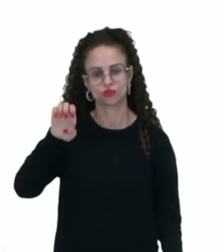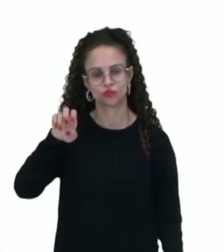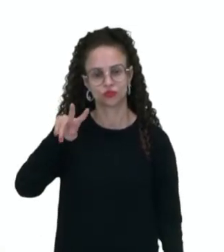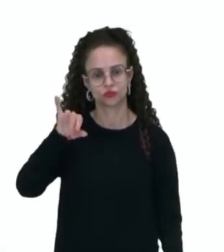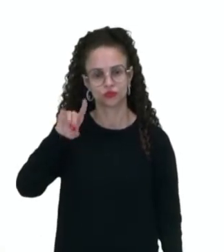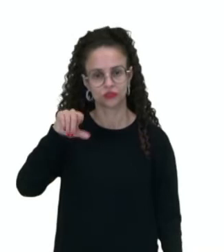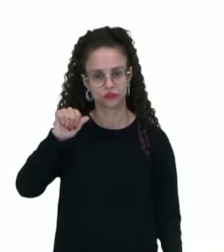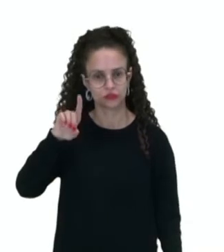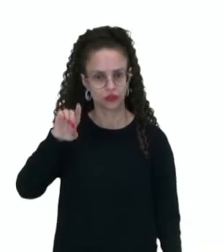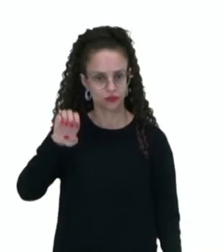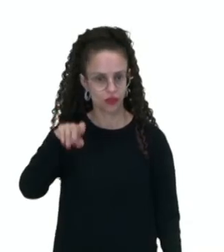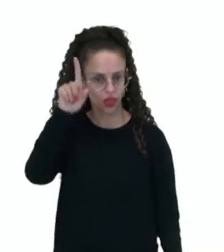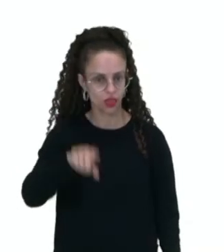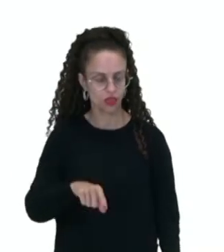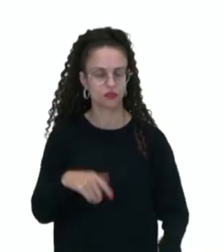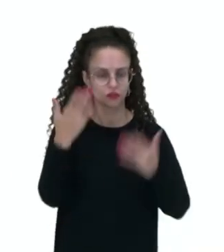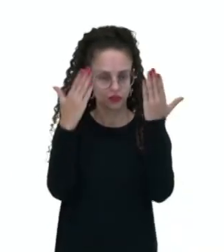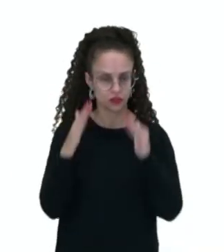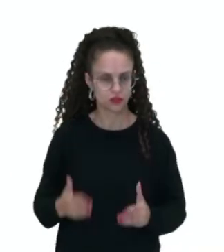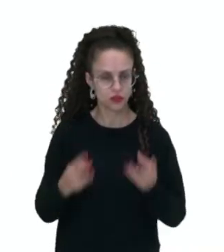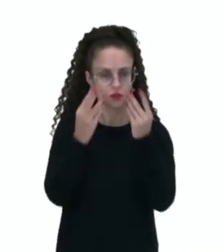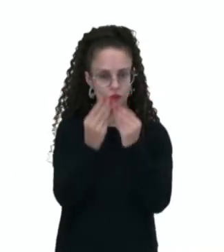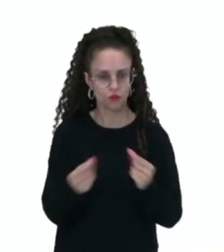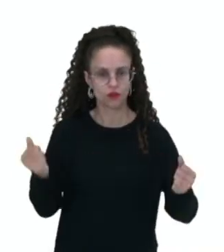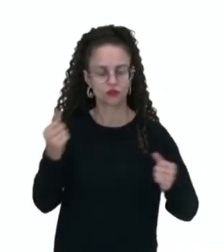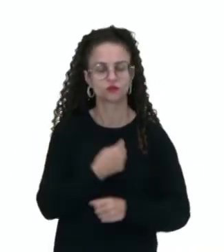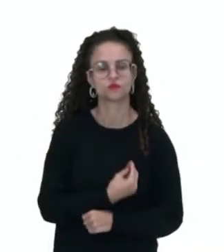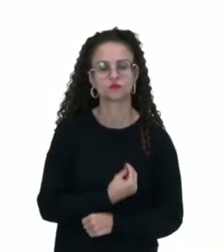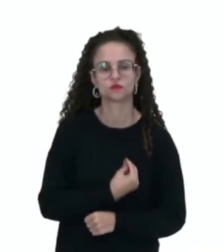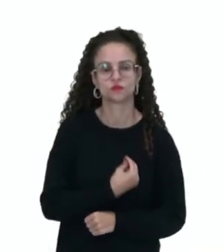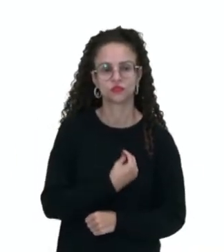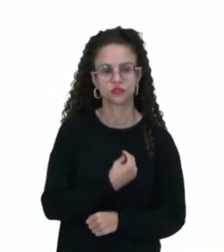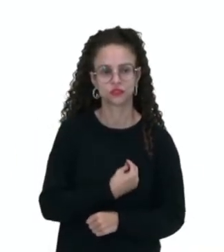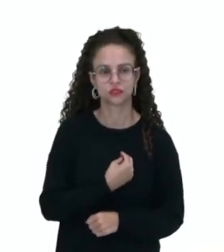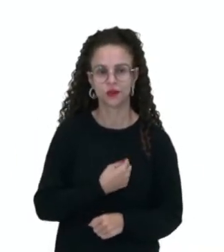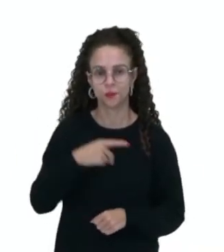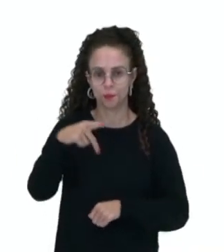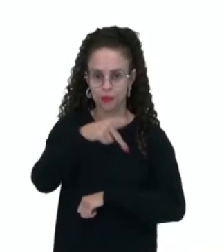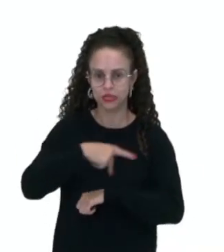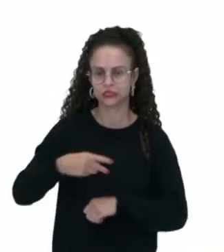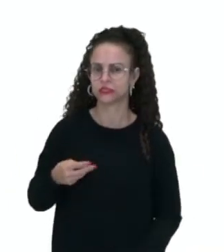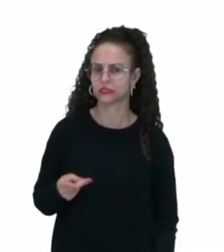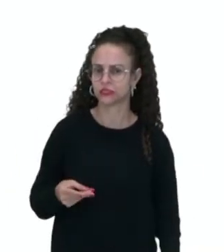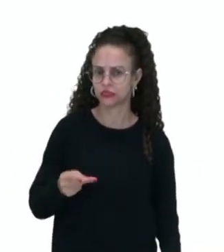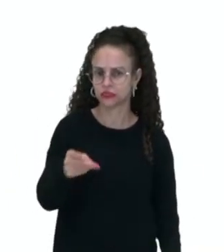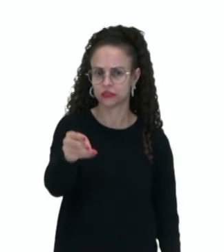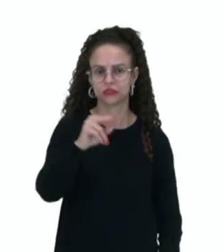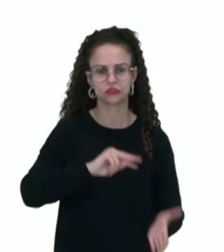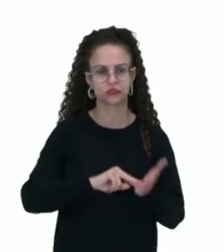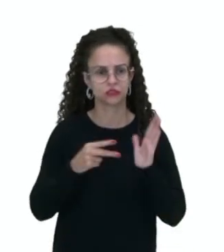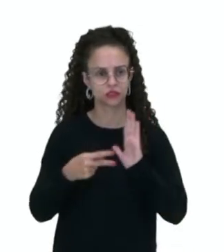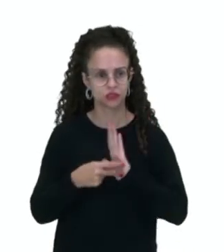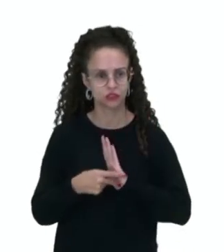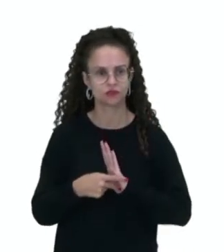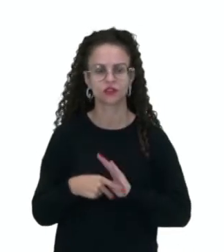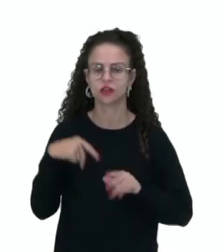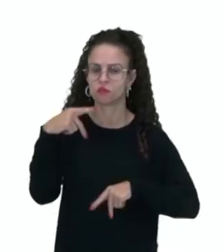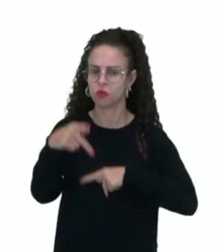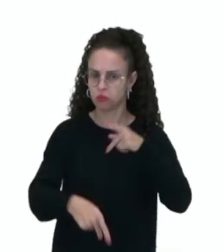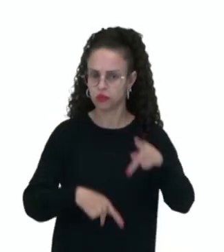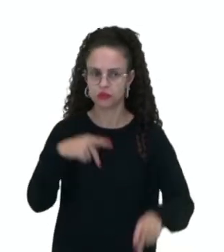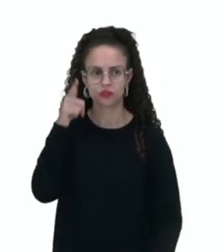IDH, a qualidade de vida de uma população. Então um país longevo é aquele que a população apresenta expectativa de vida